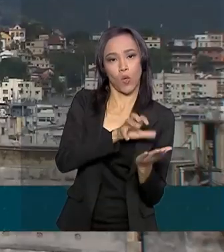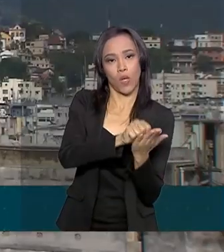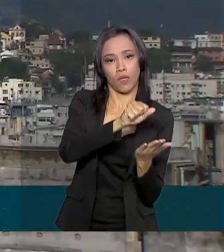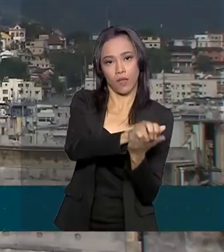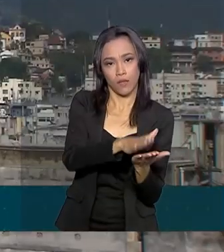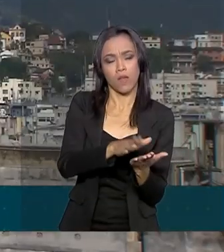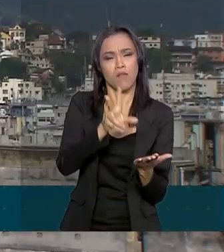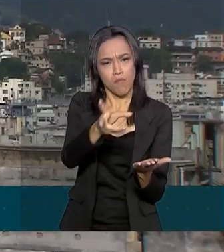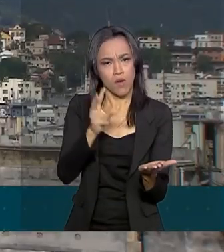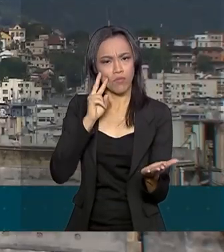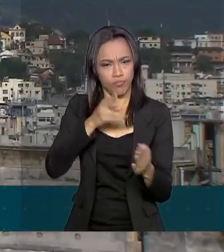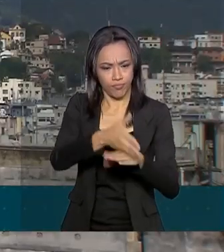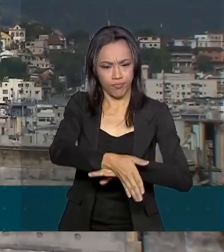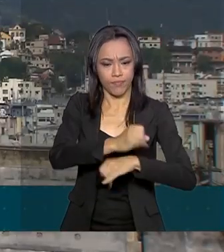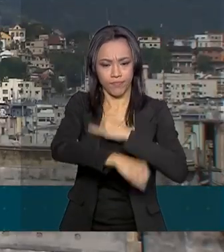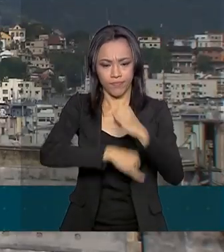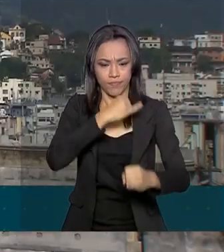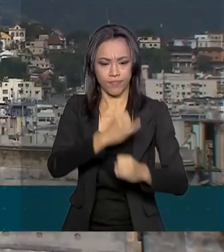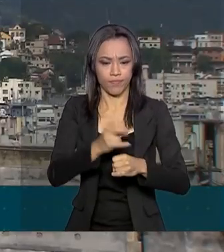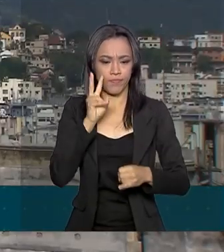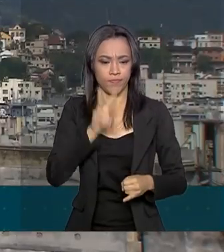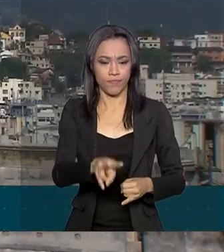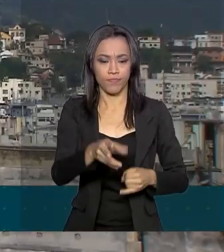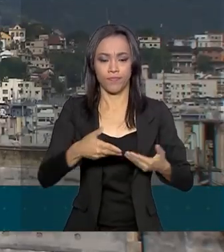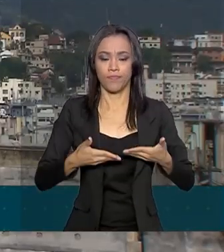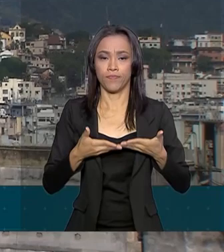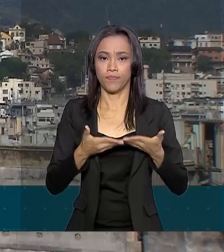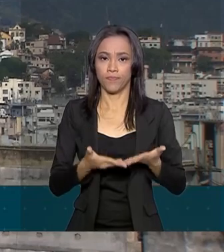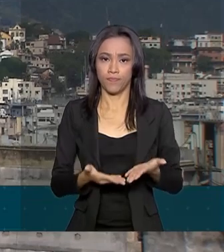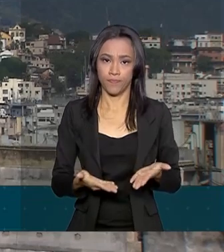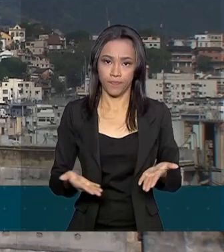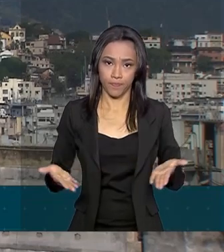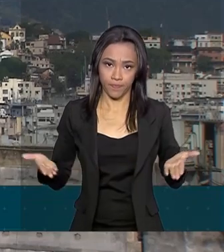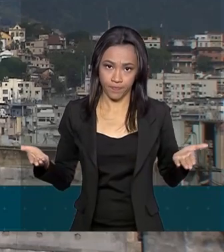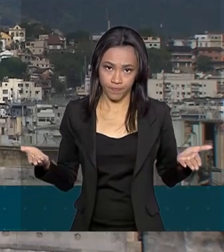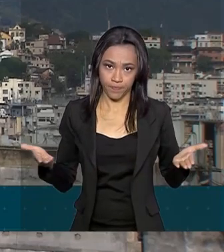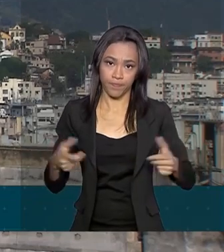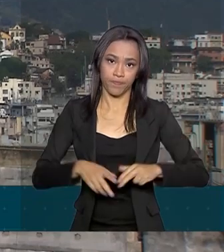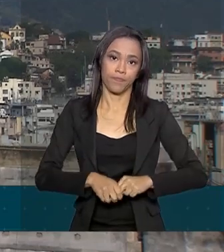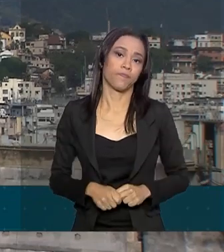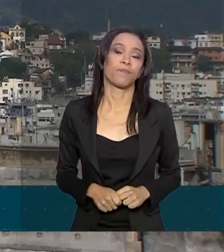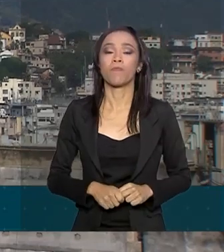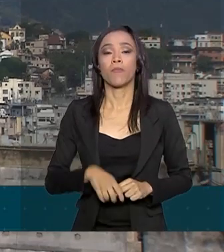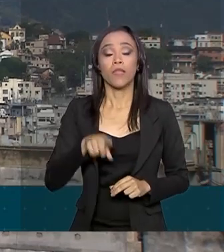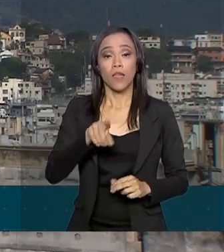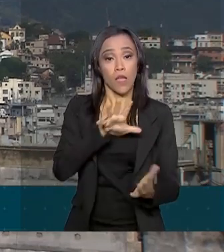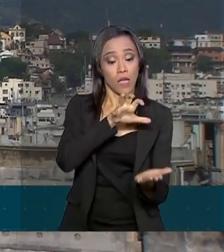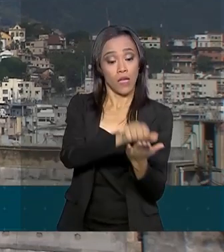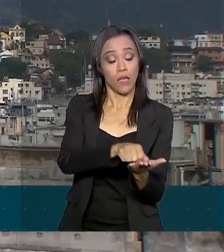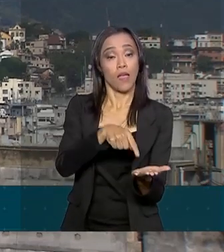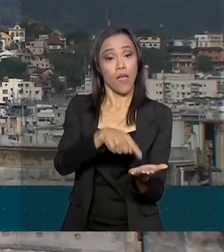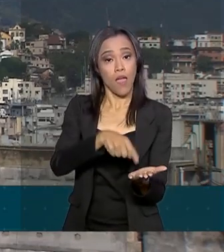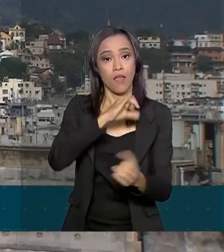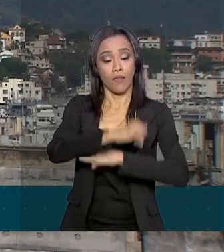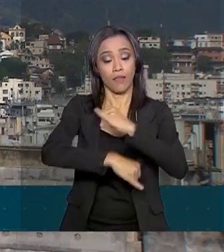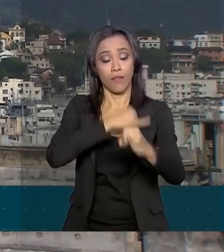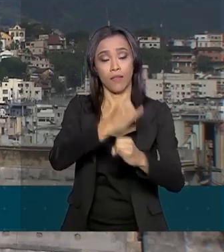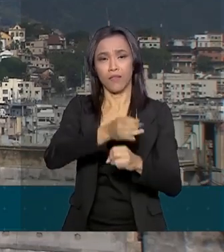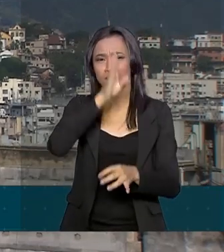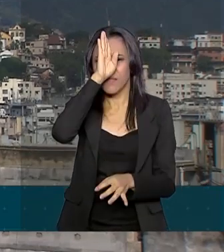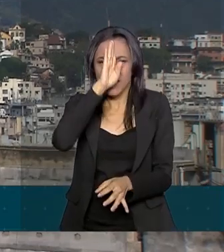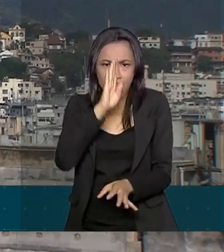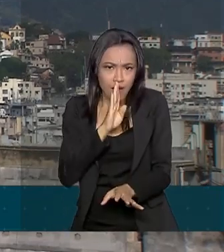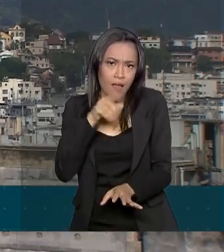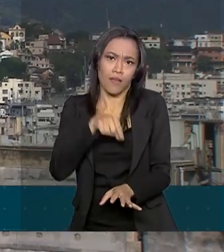é www.cadastur.turismo.gov.br. O registro é online, gratuito